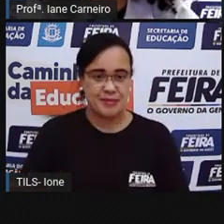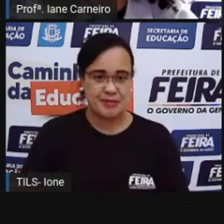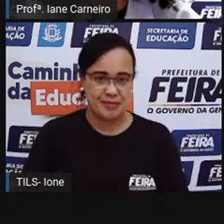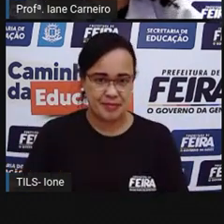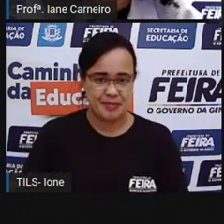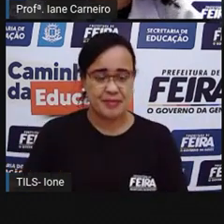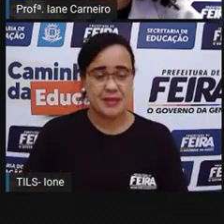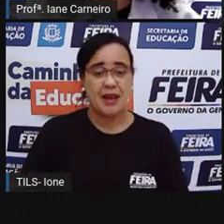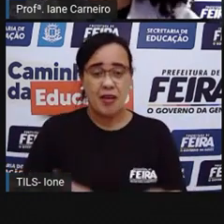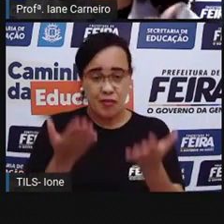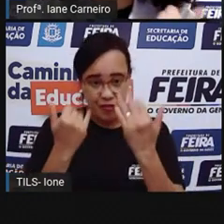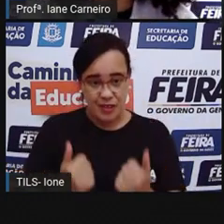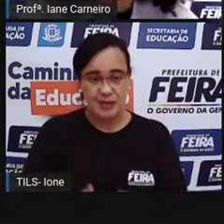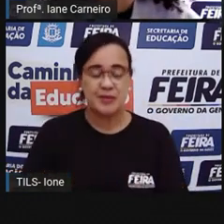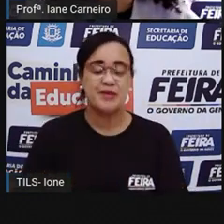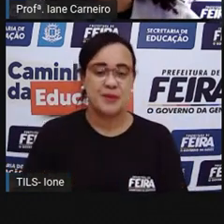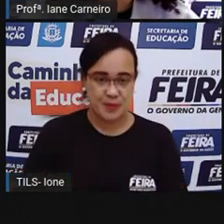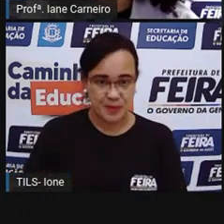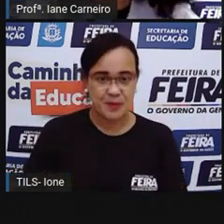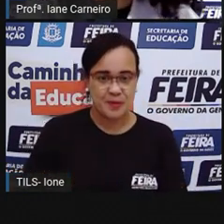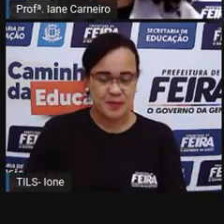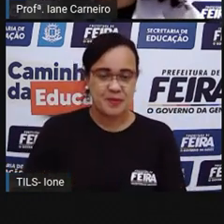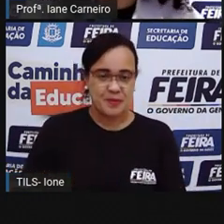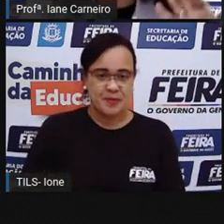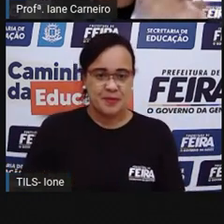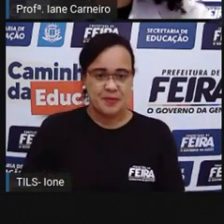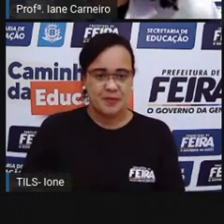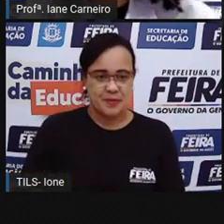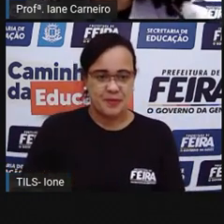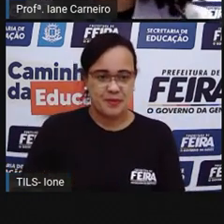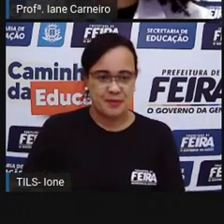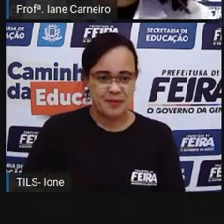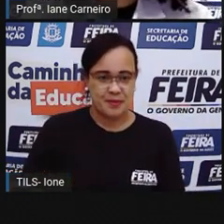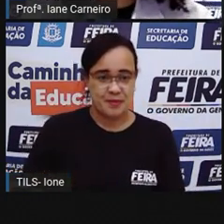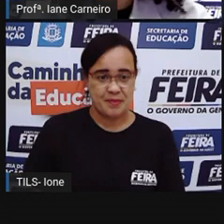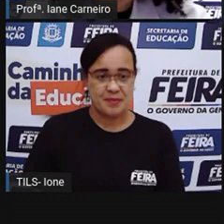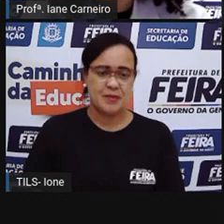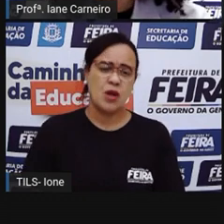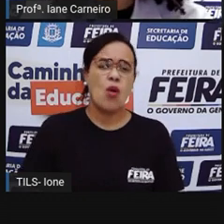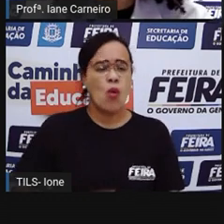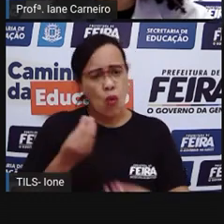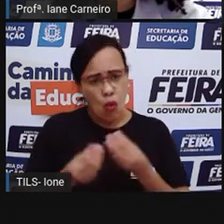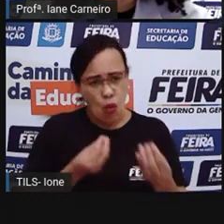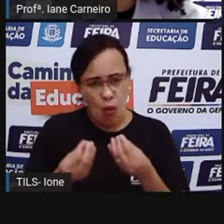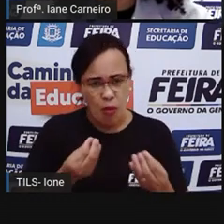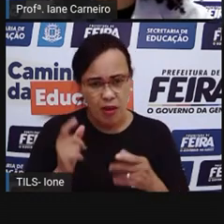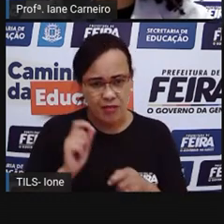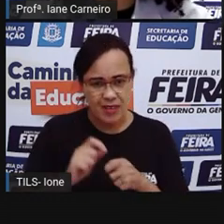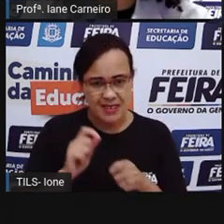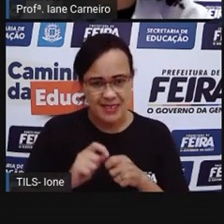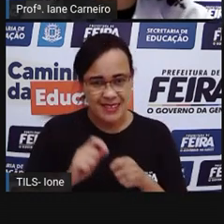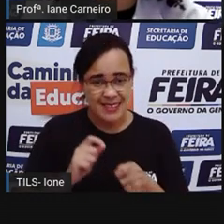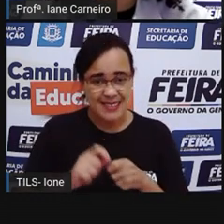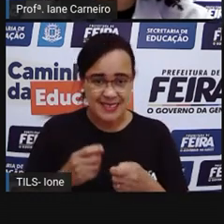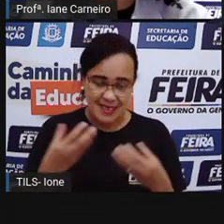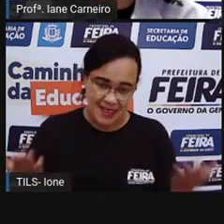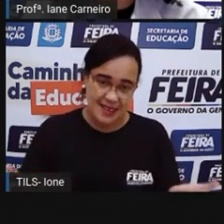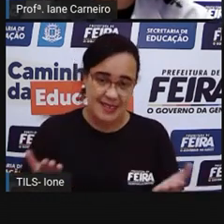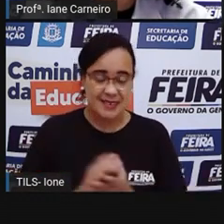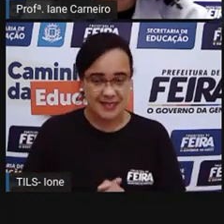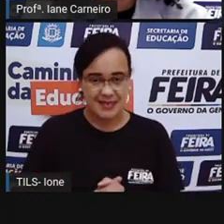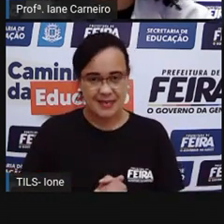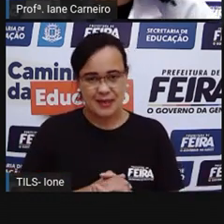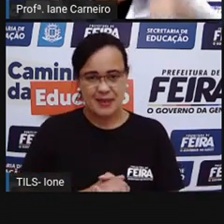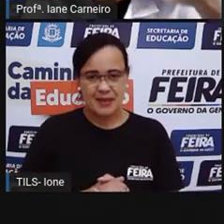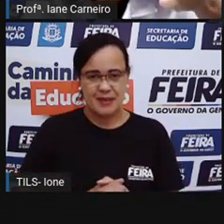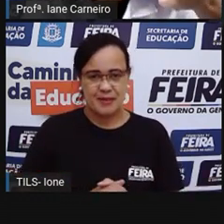Então vamos lá, né, crianças? A Pro já falou tanto e a Pro já está querendo brincar de bolinha de sabão. Vamos lá se divertir um pouquinho com bolinha de